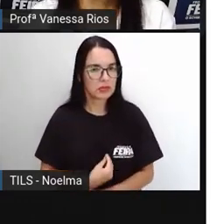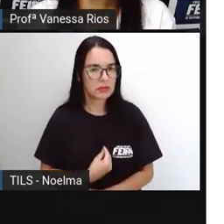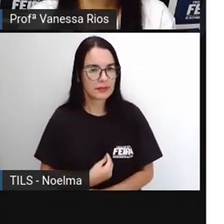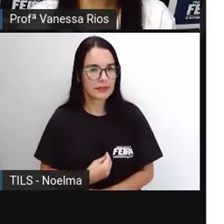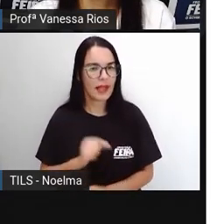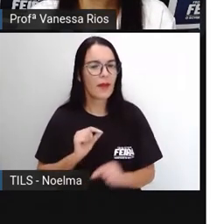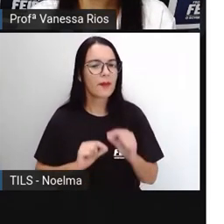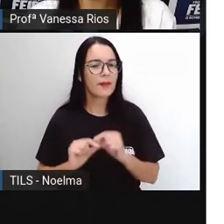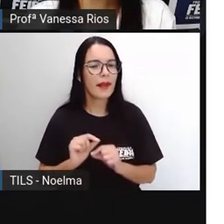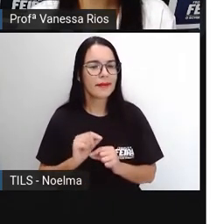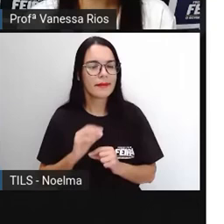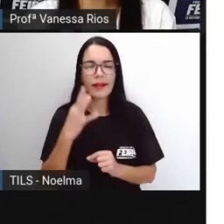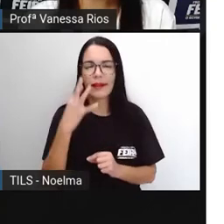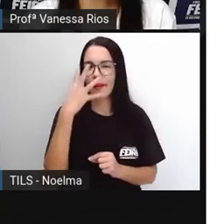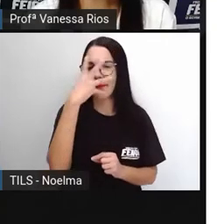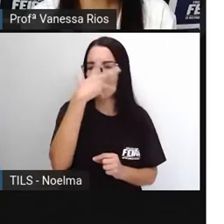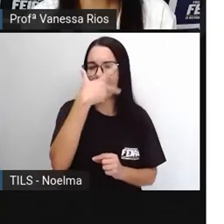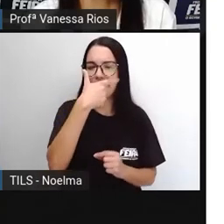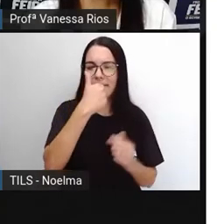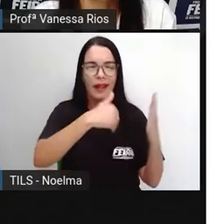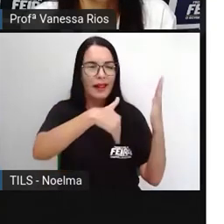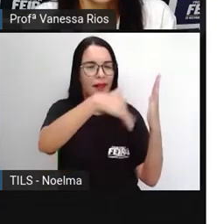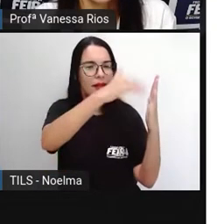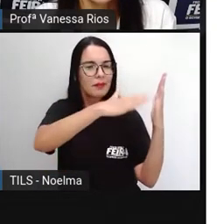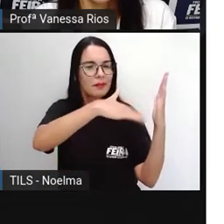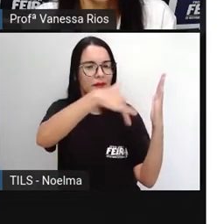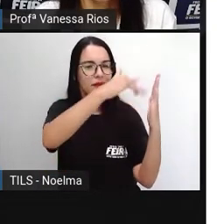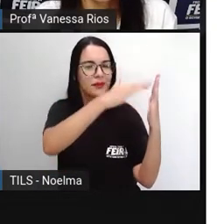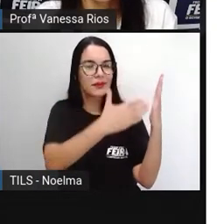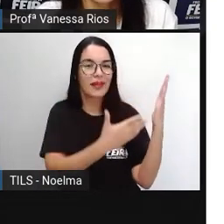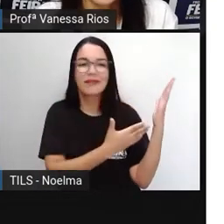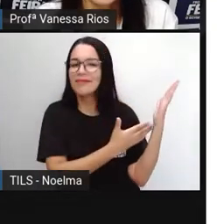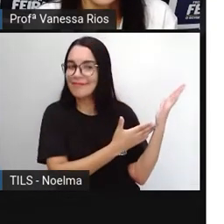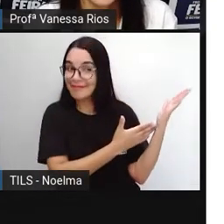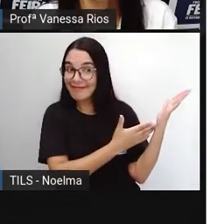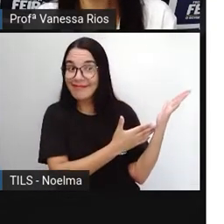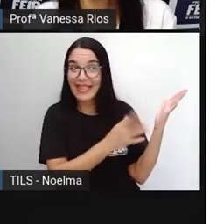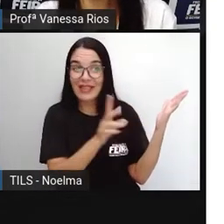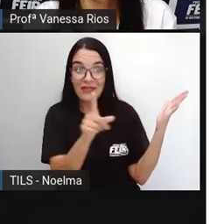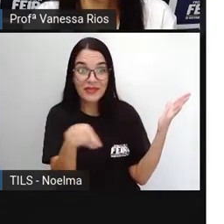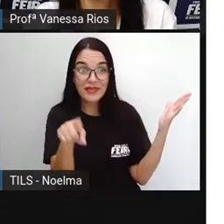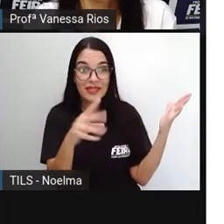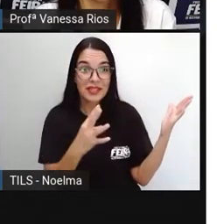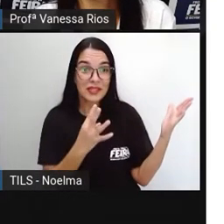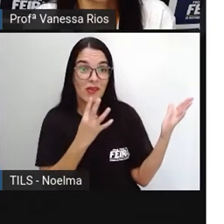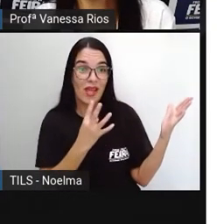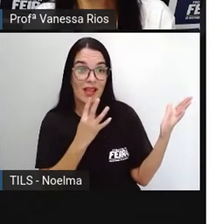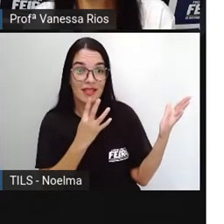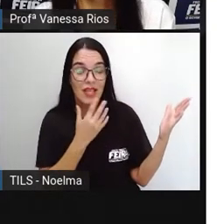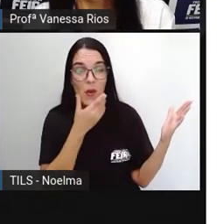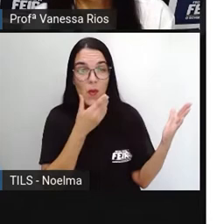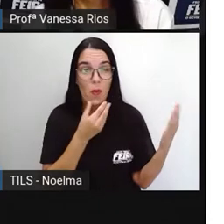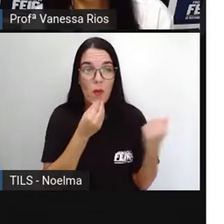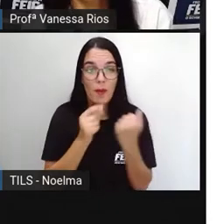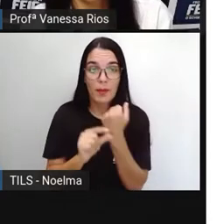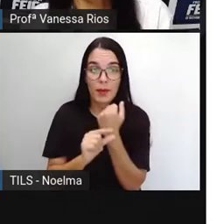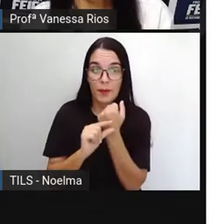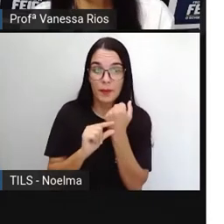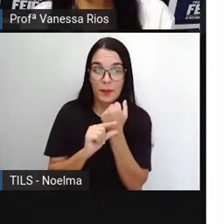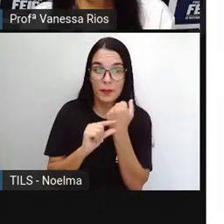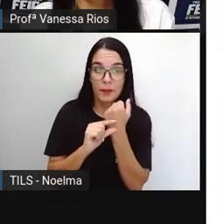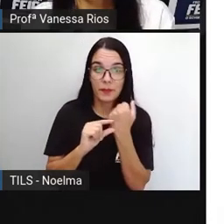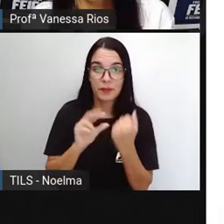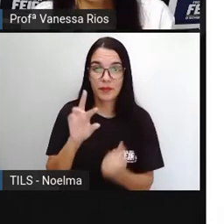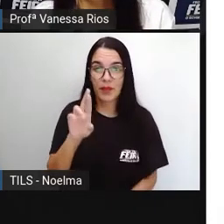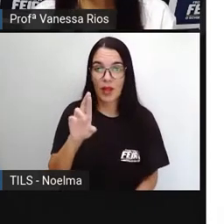pintura. E a protaz aí é essa pintura de Romero Brito, que é um pintor brasileiro, pernambucano, que tem as